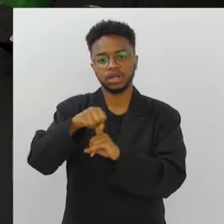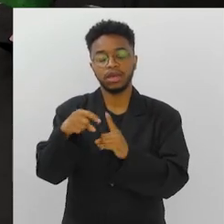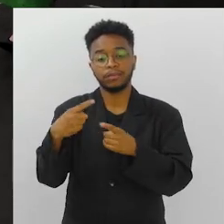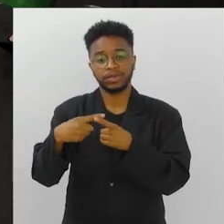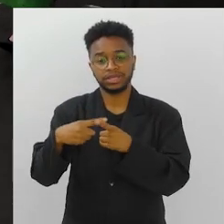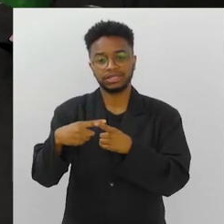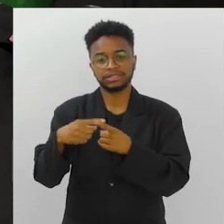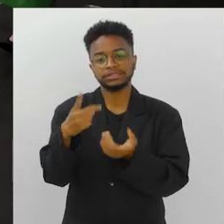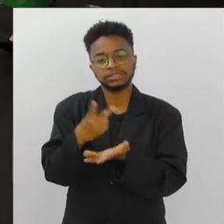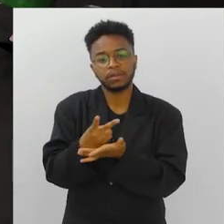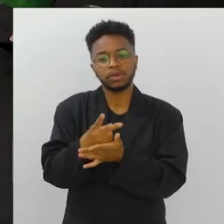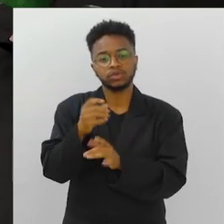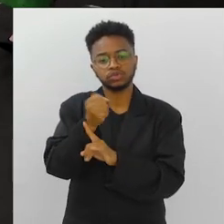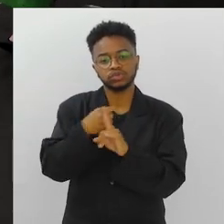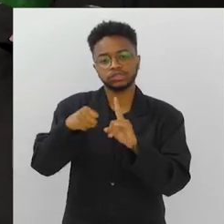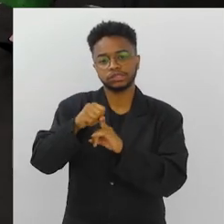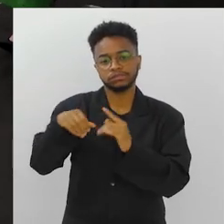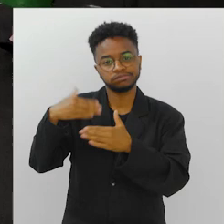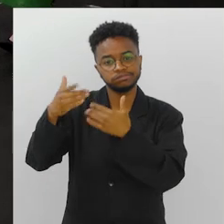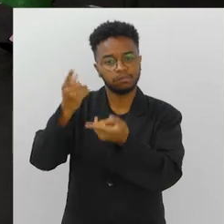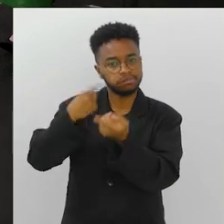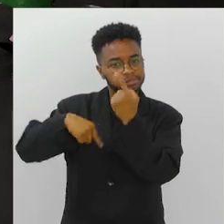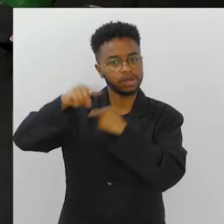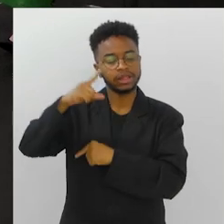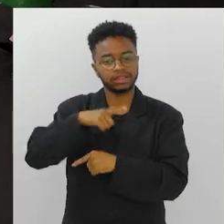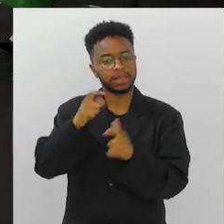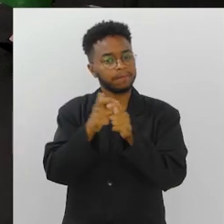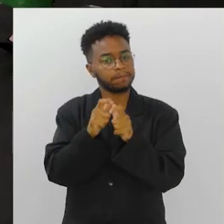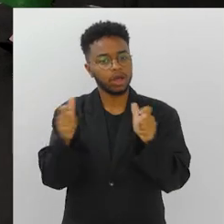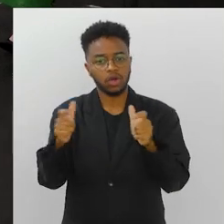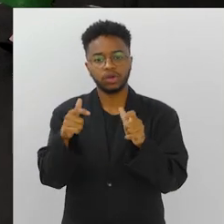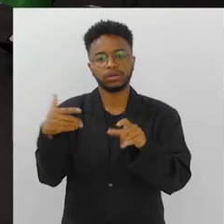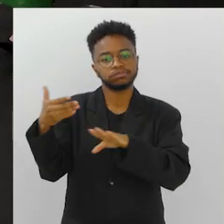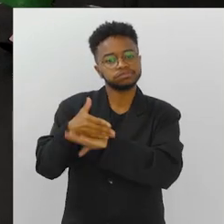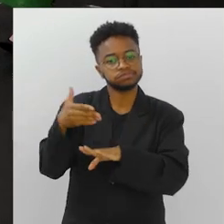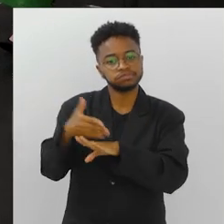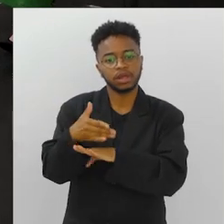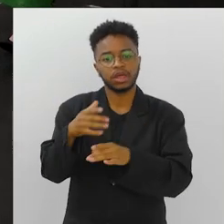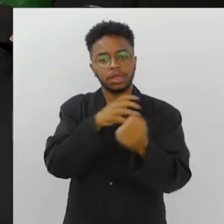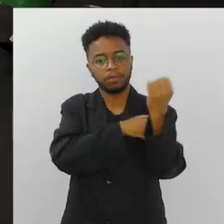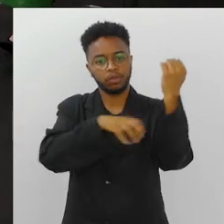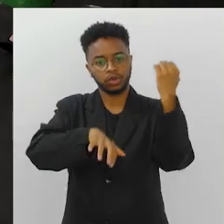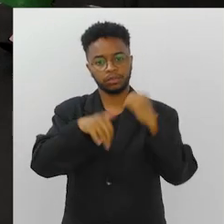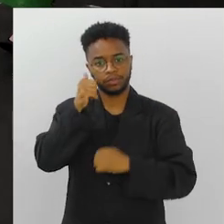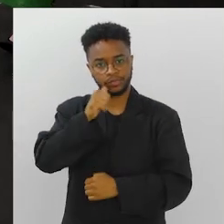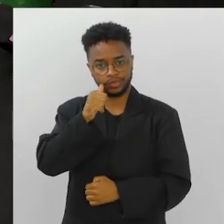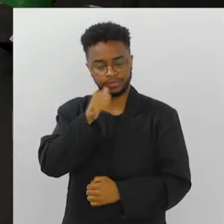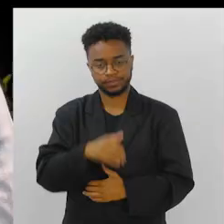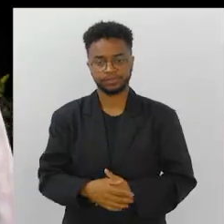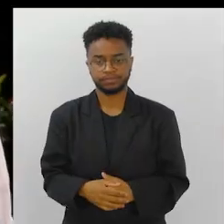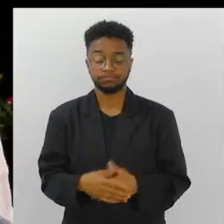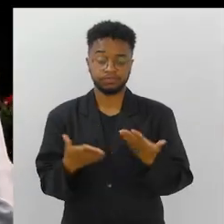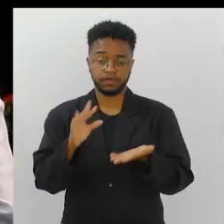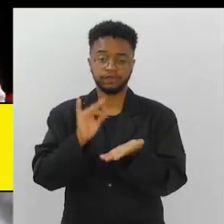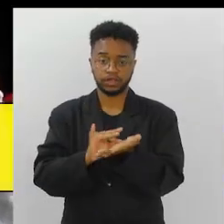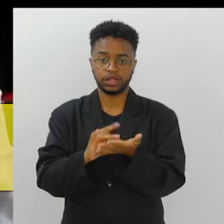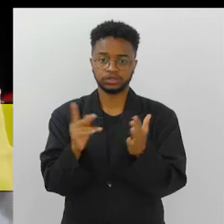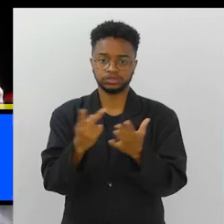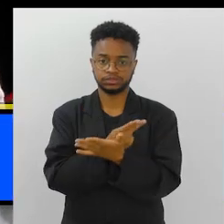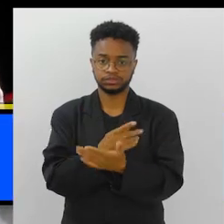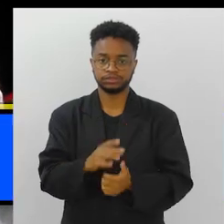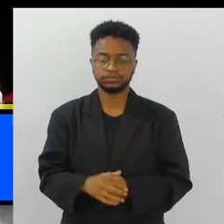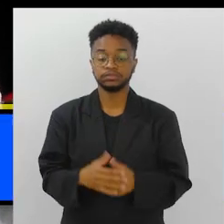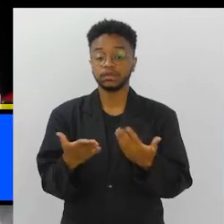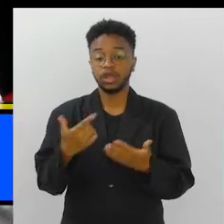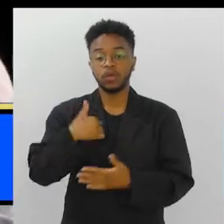da sociedade. As sociedades desenvolvidas têm a preponderância, hegemonia, o empoderamento da mulher. é um fato.